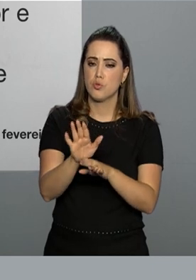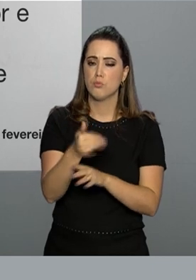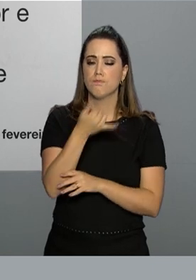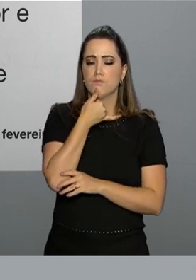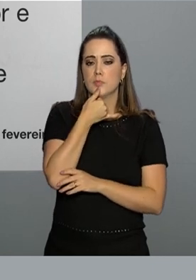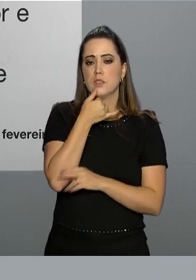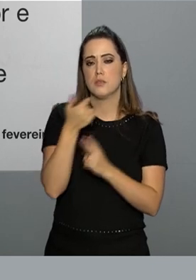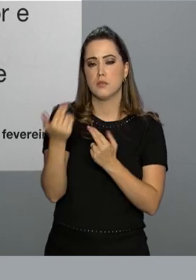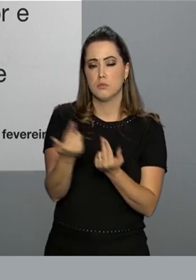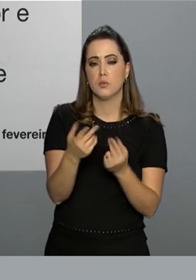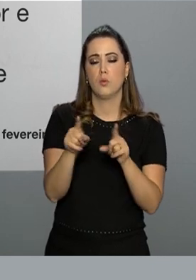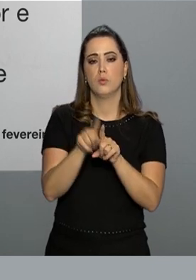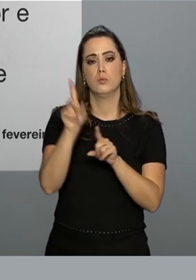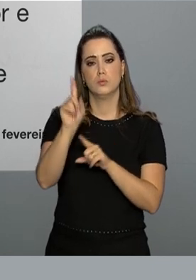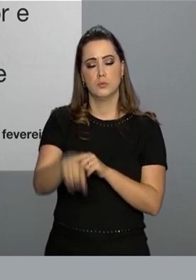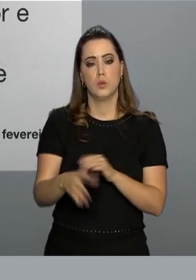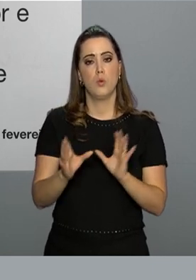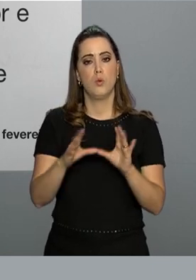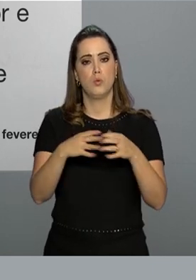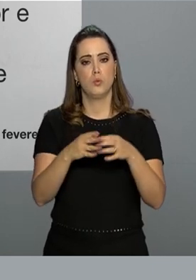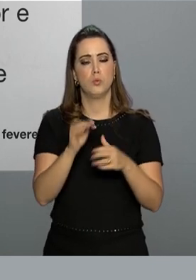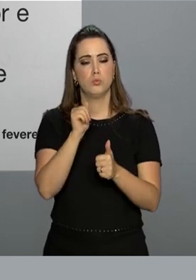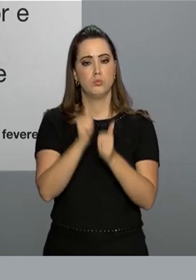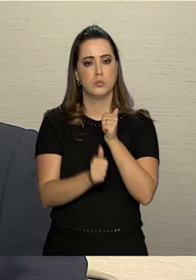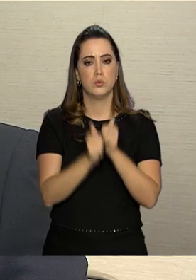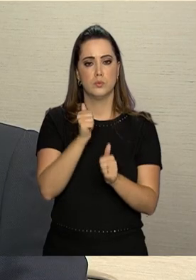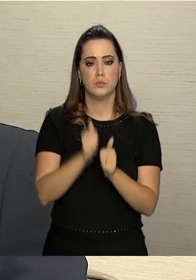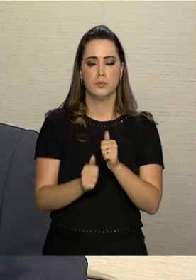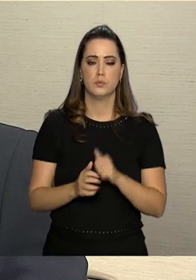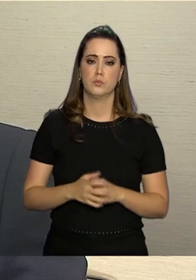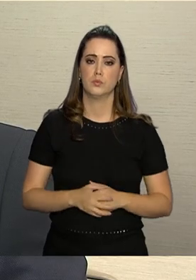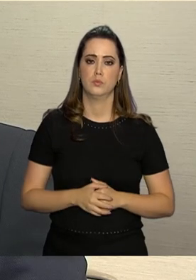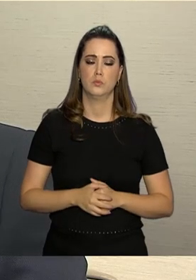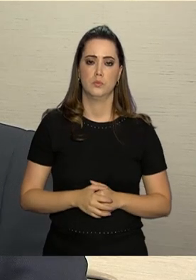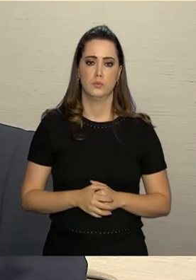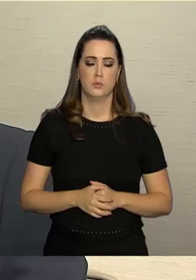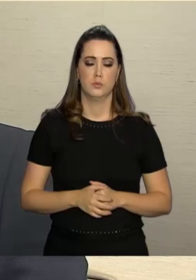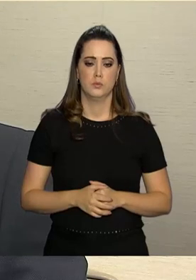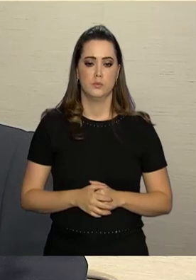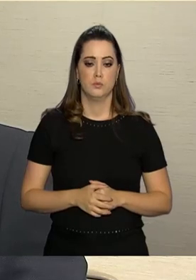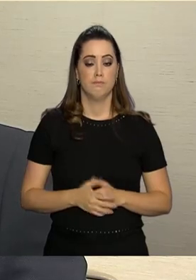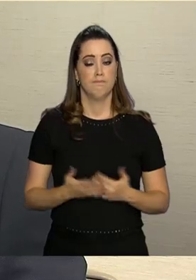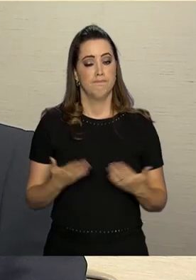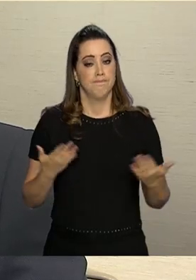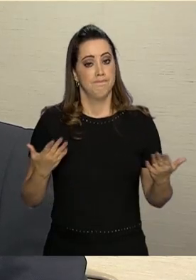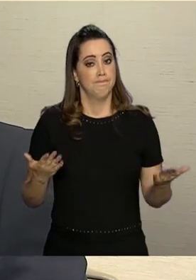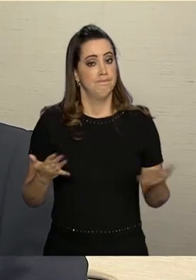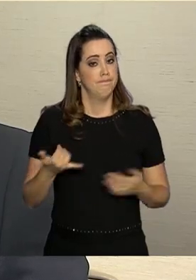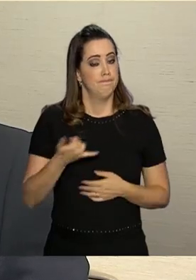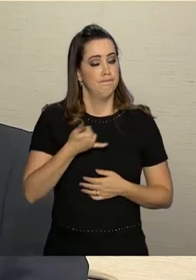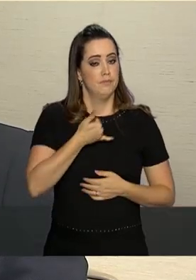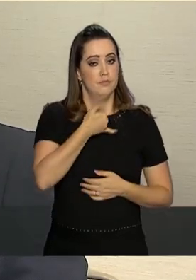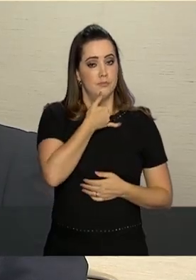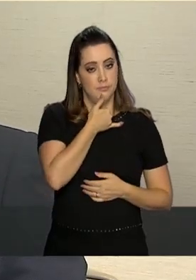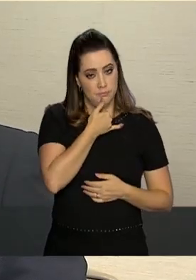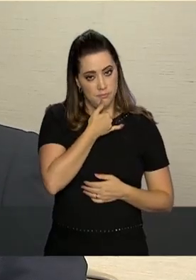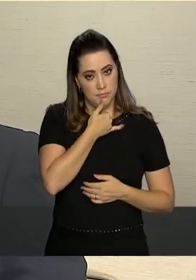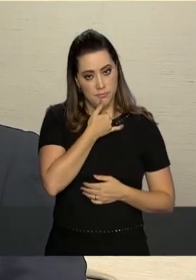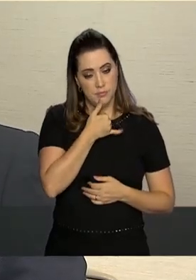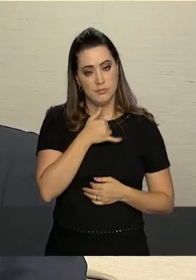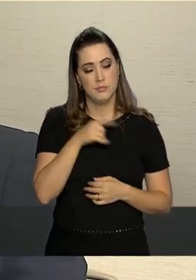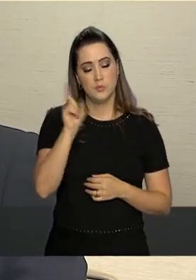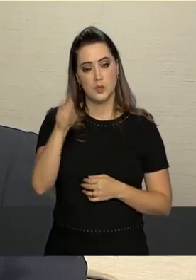vítimas, com o clube e com a nação rubro-negra. Extremamente triste com isso, não só como